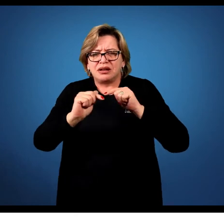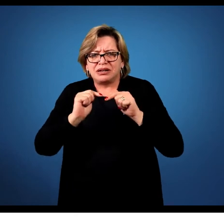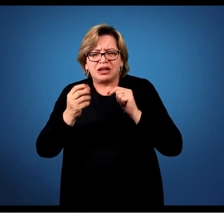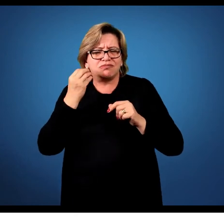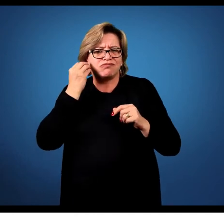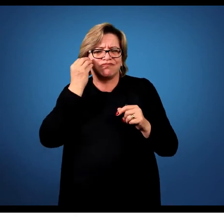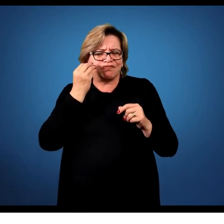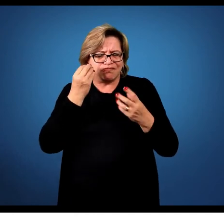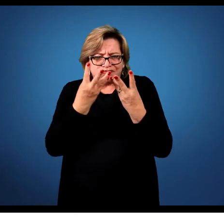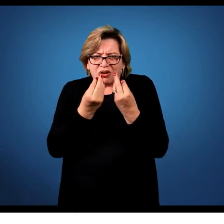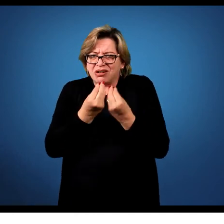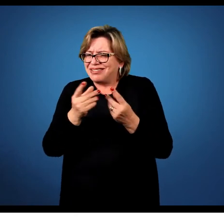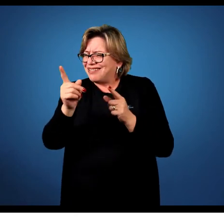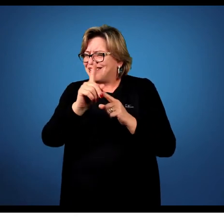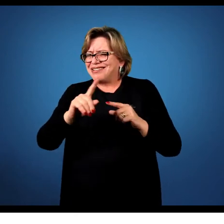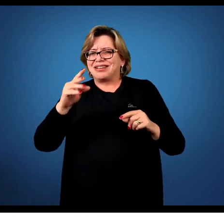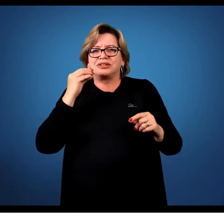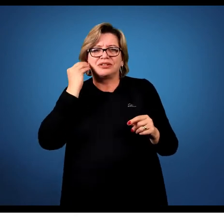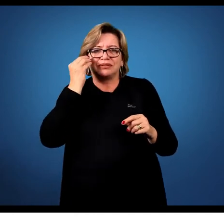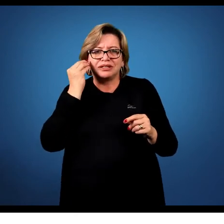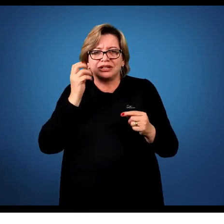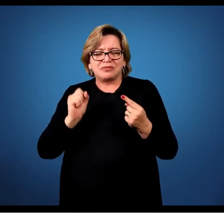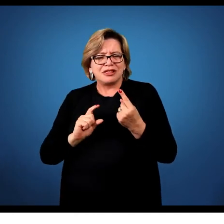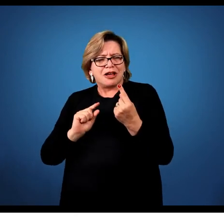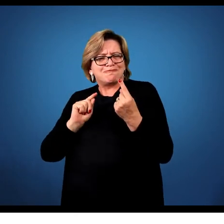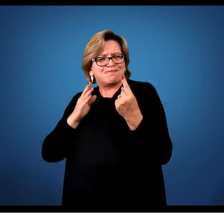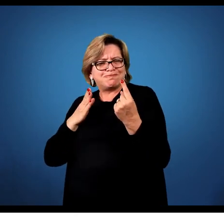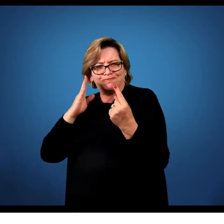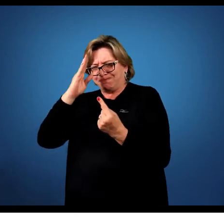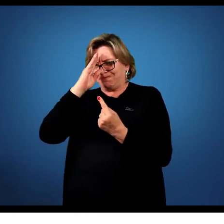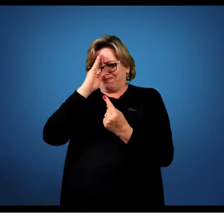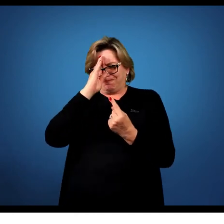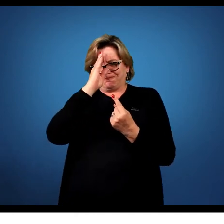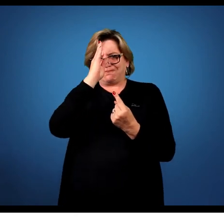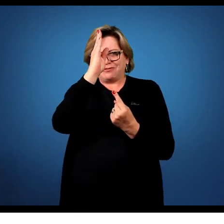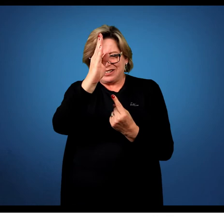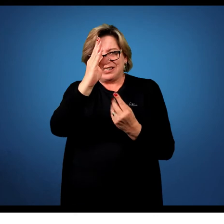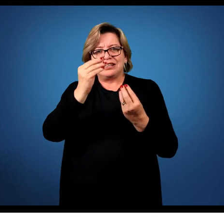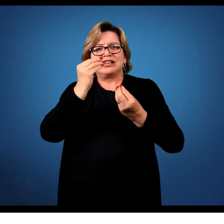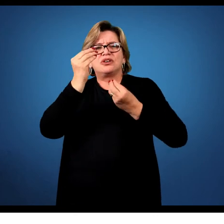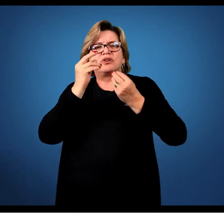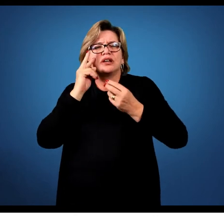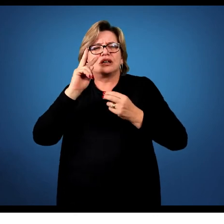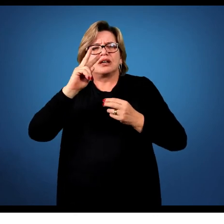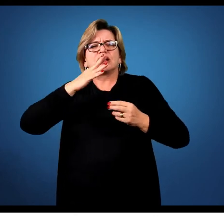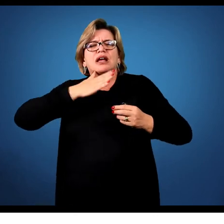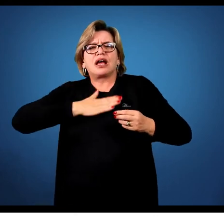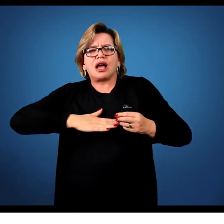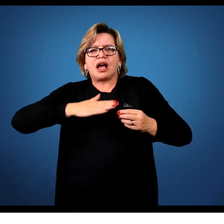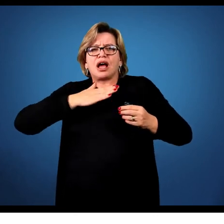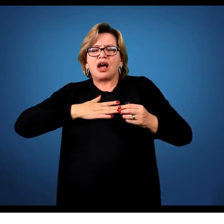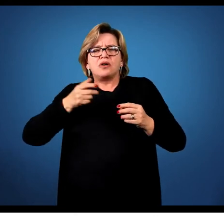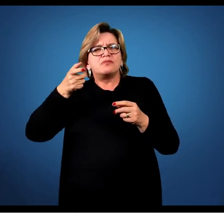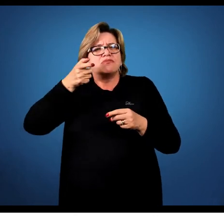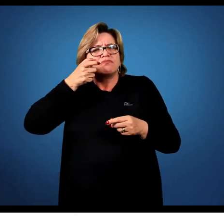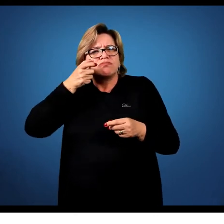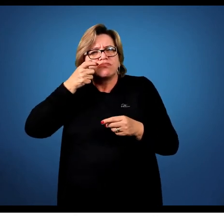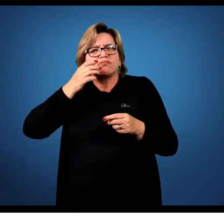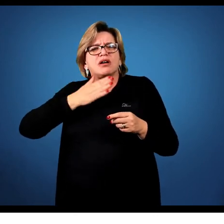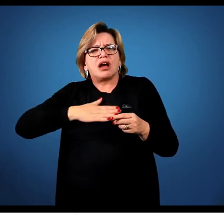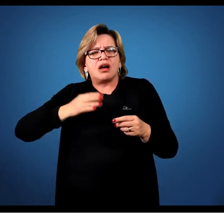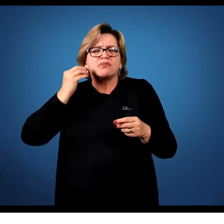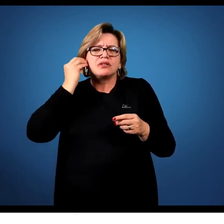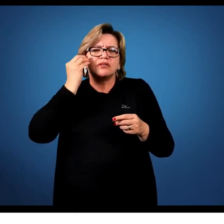e se focar mais, então, no dar tempo, no olhar com calma, no ver com calma, no apreciar,